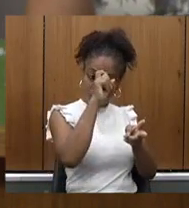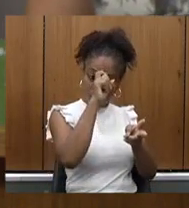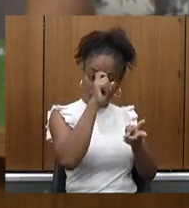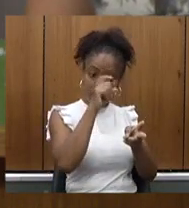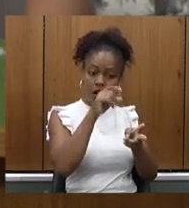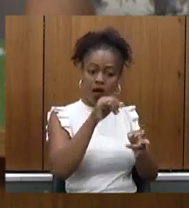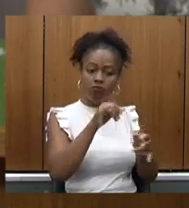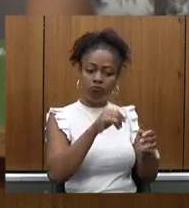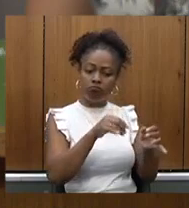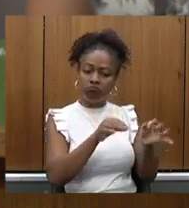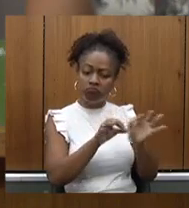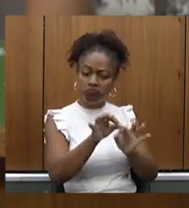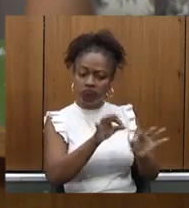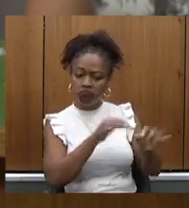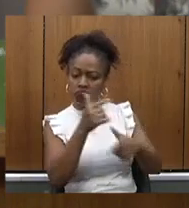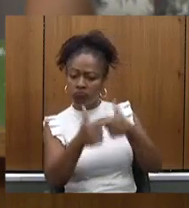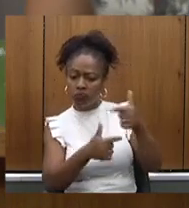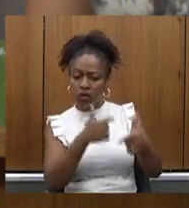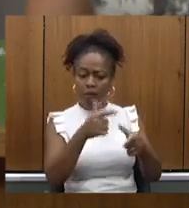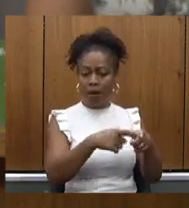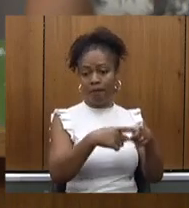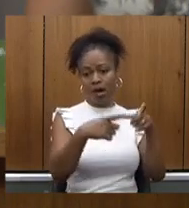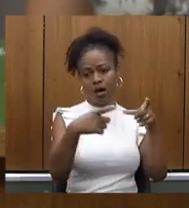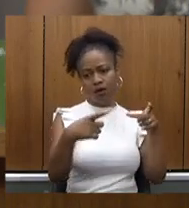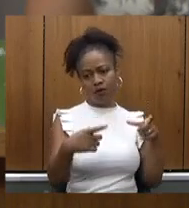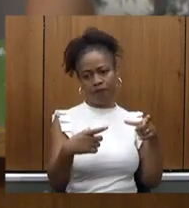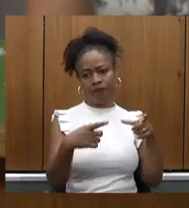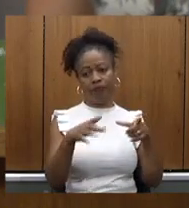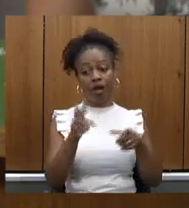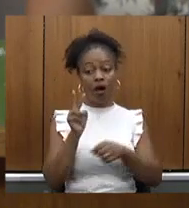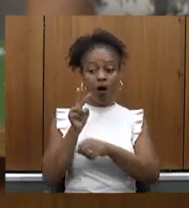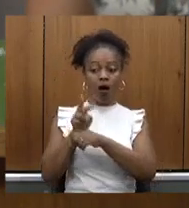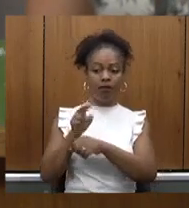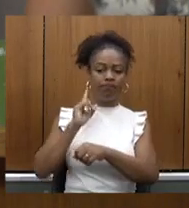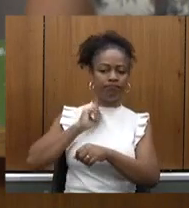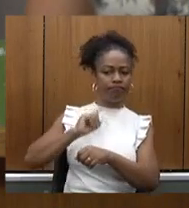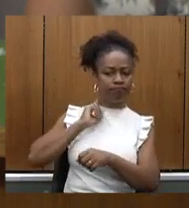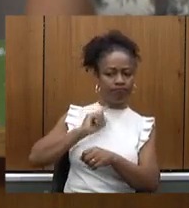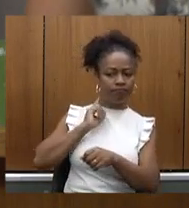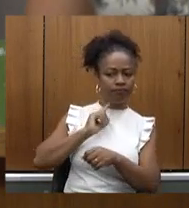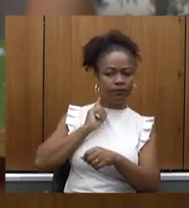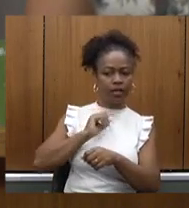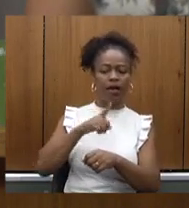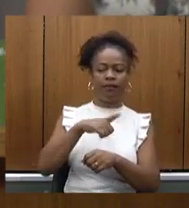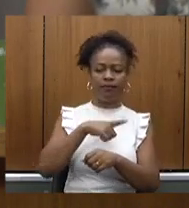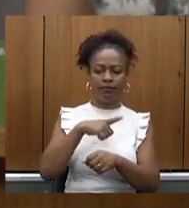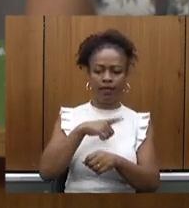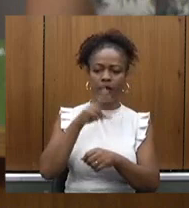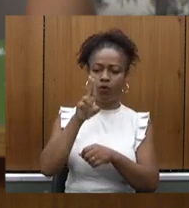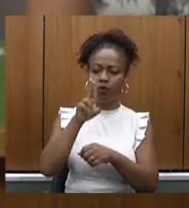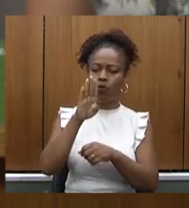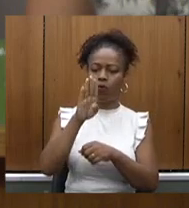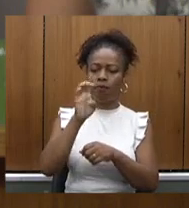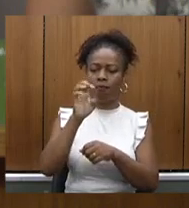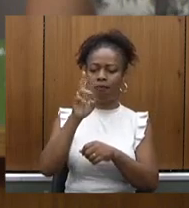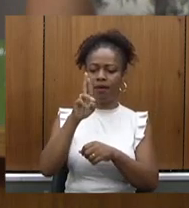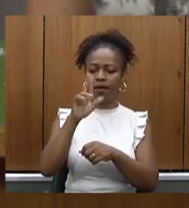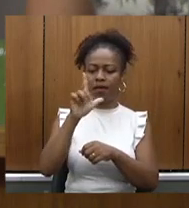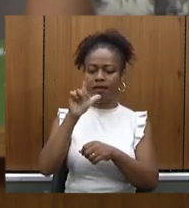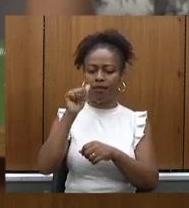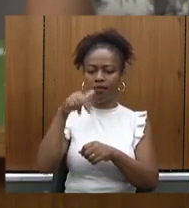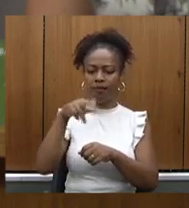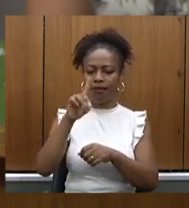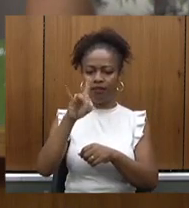muito maior e quando a gente olha em Minas Gerais nós temos Uberlândia um bom exemplo onde temos OES na saúde